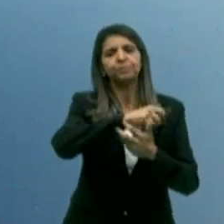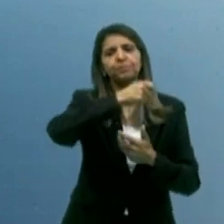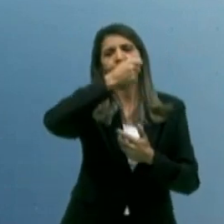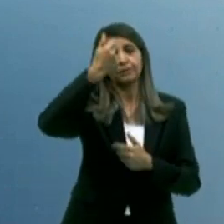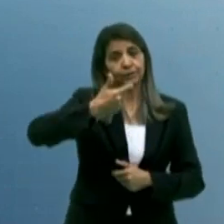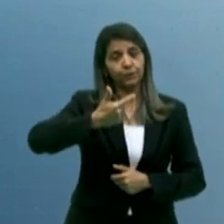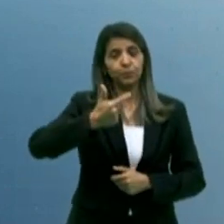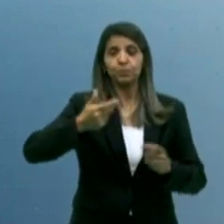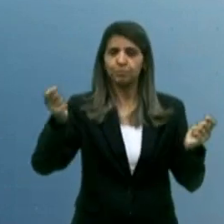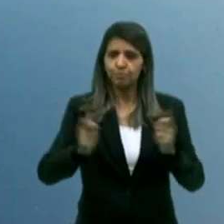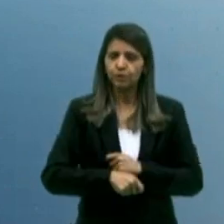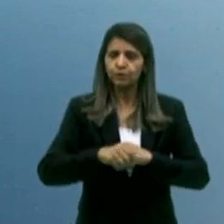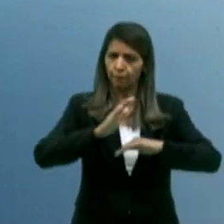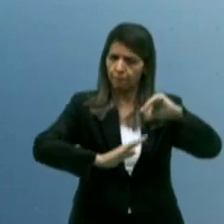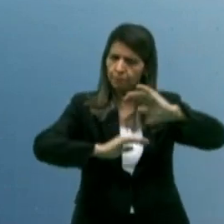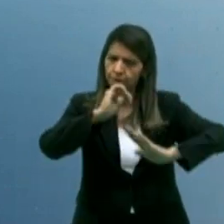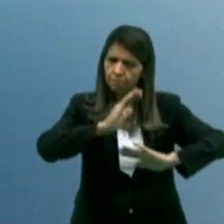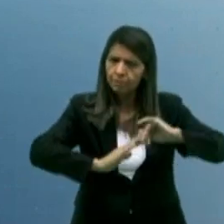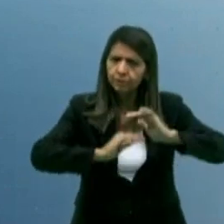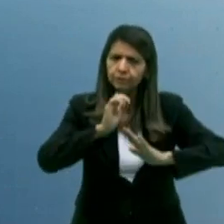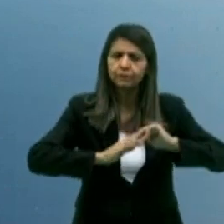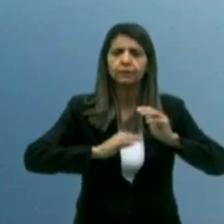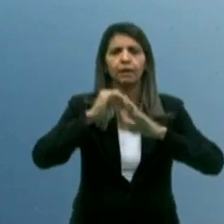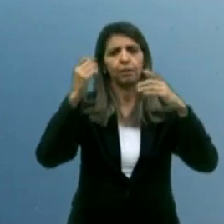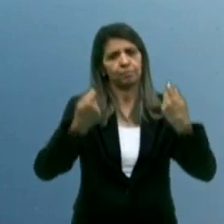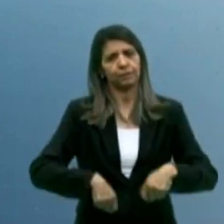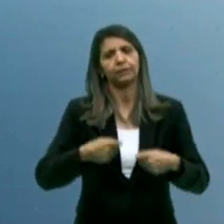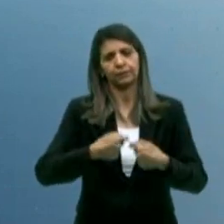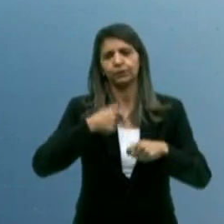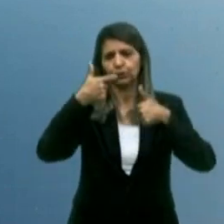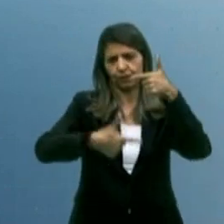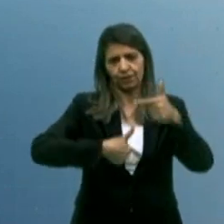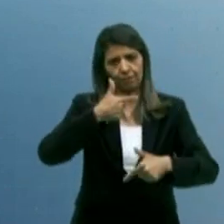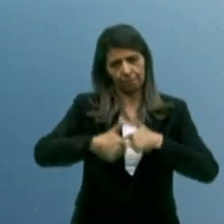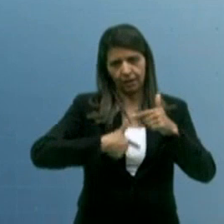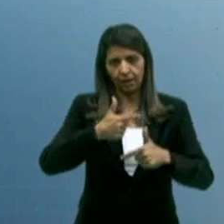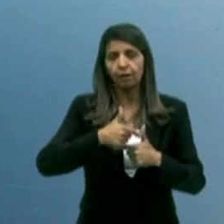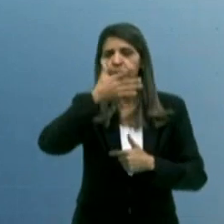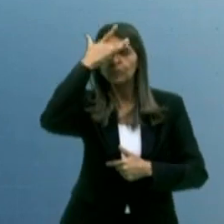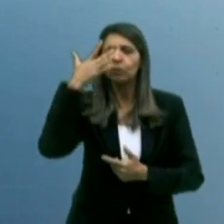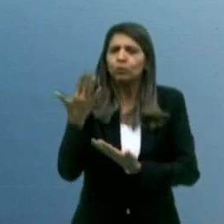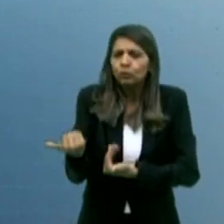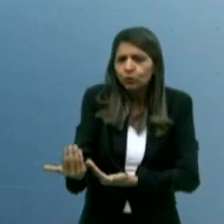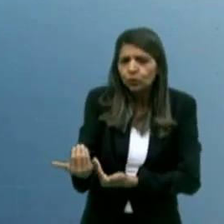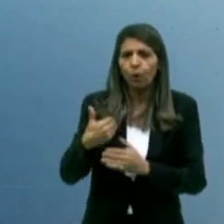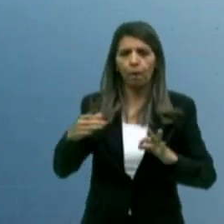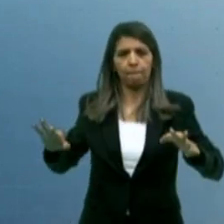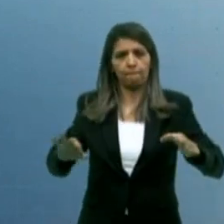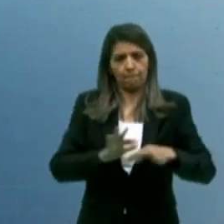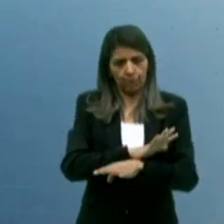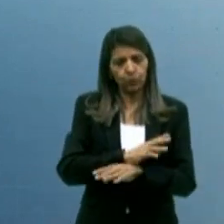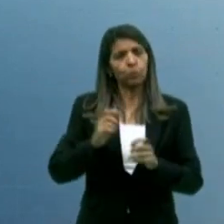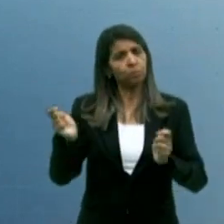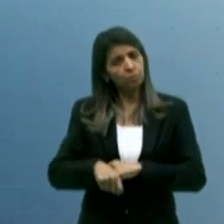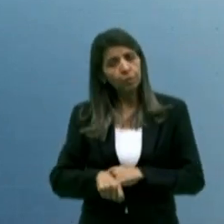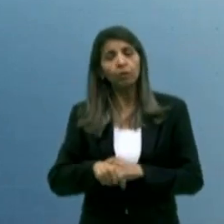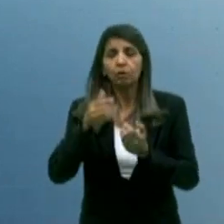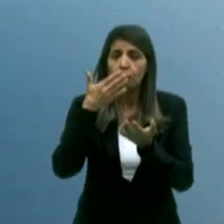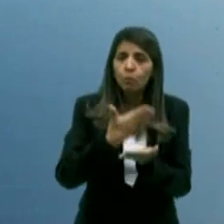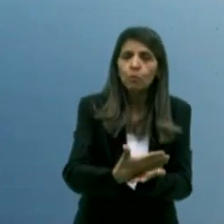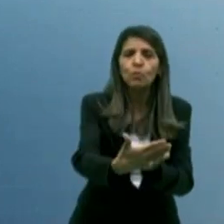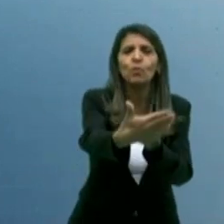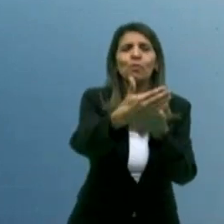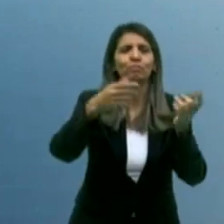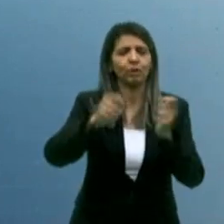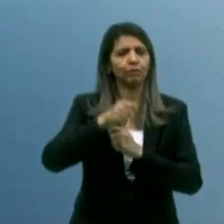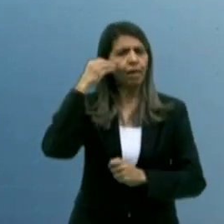inicial de mão de obra, como nós fazemos com o Primeira Chance, em que os jovens que saem das escolas, eles têm uma oportunidade para começar